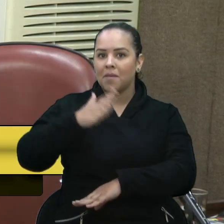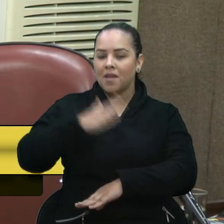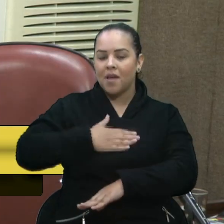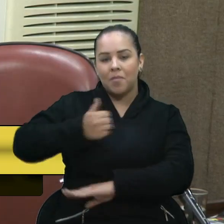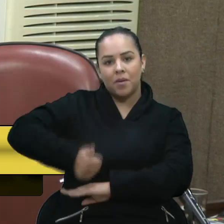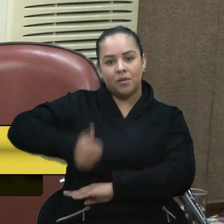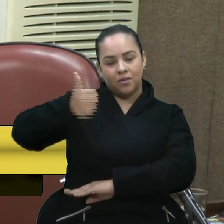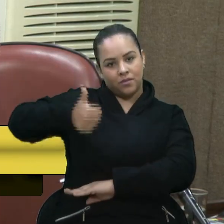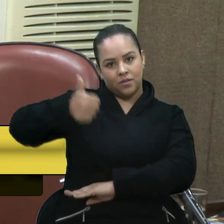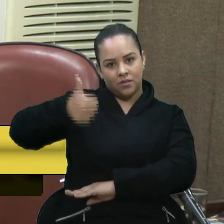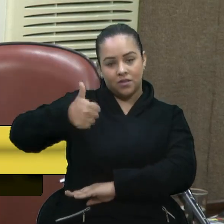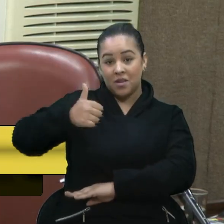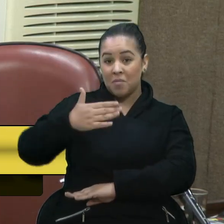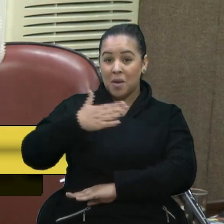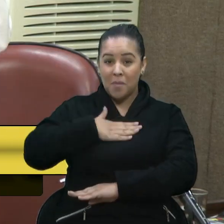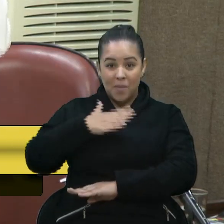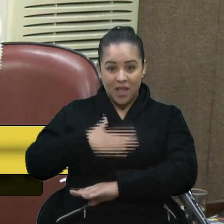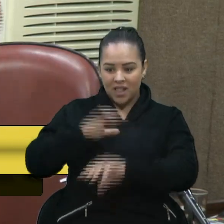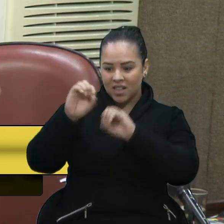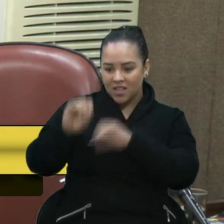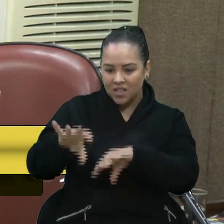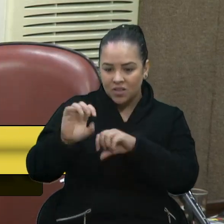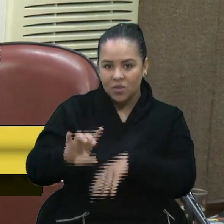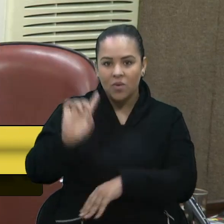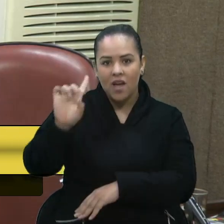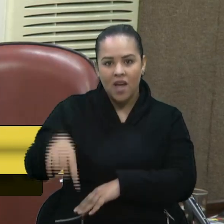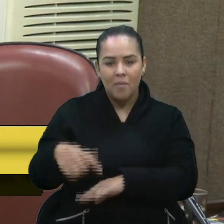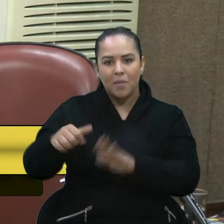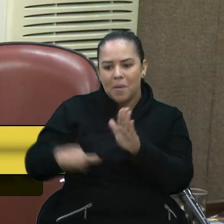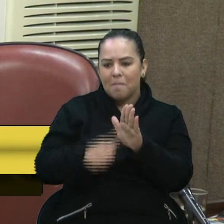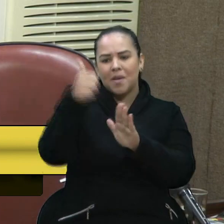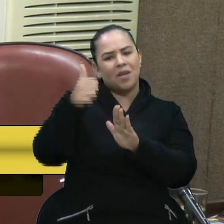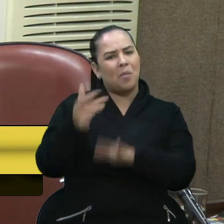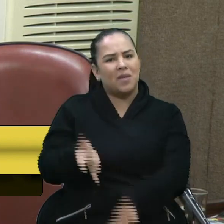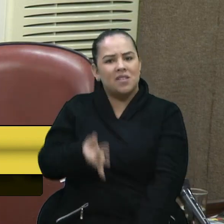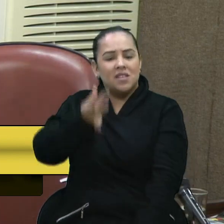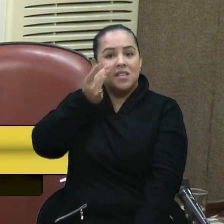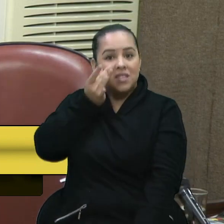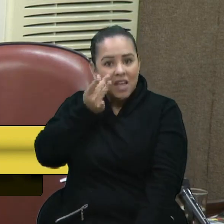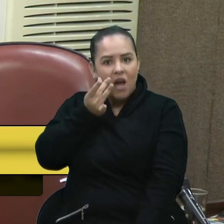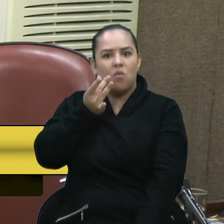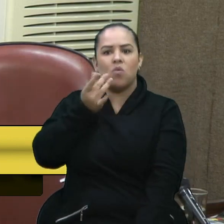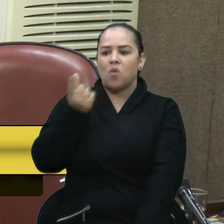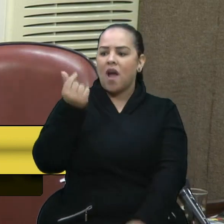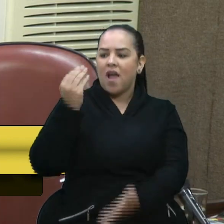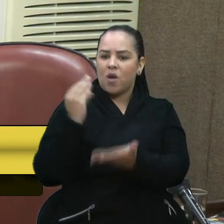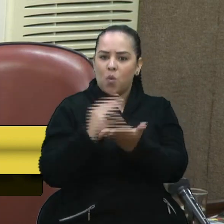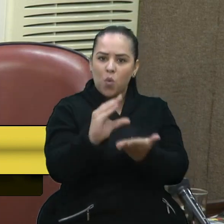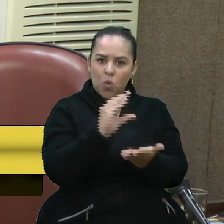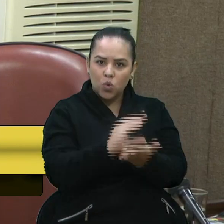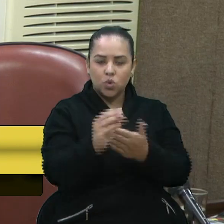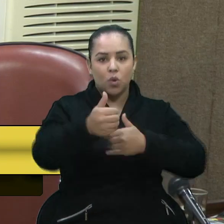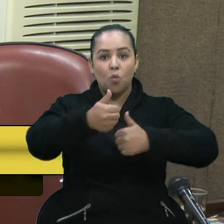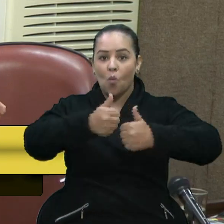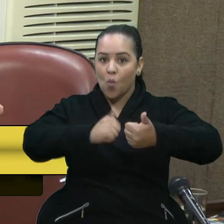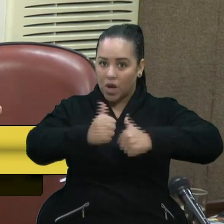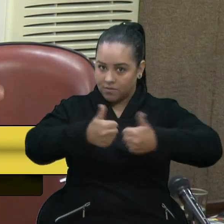Educação, para mim, é prioridade sempre. Presencial, com investimento e com qualidade.